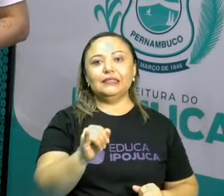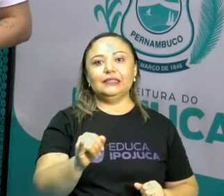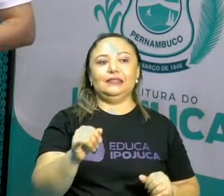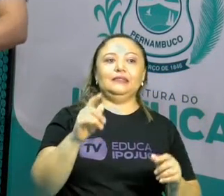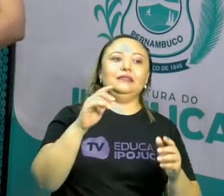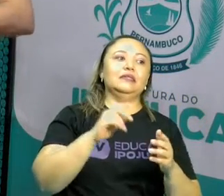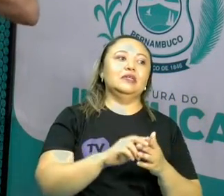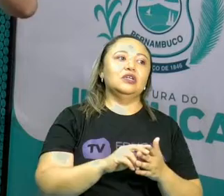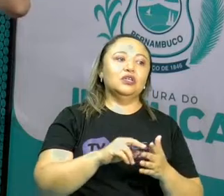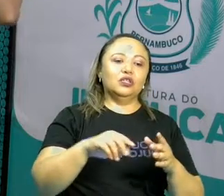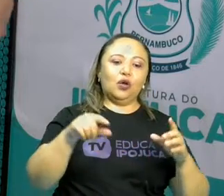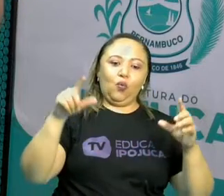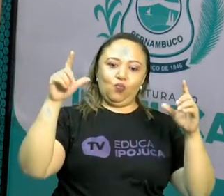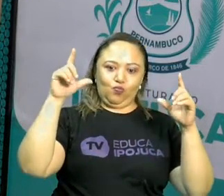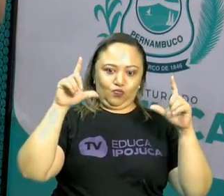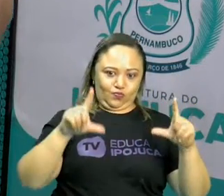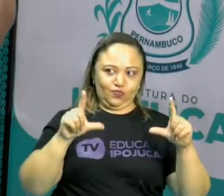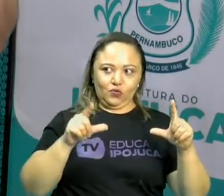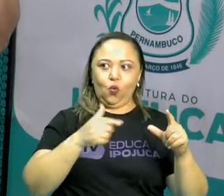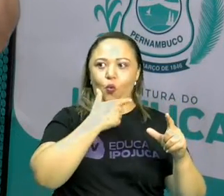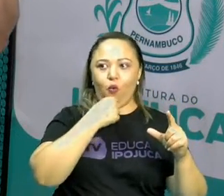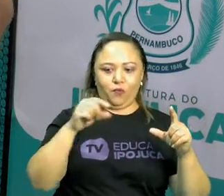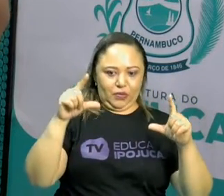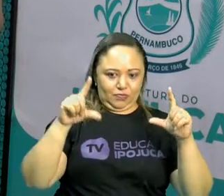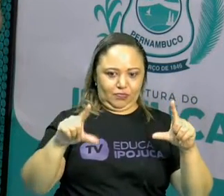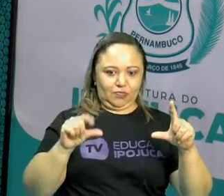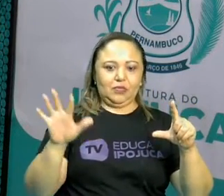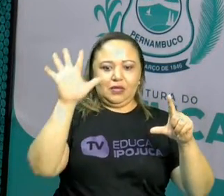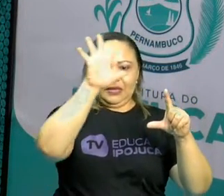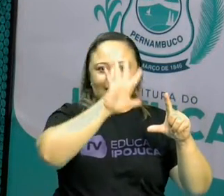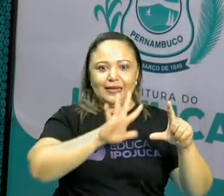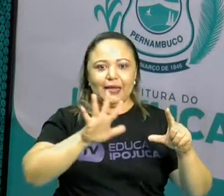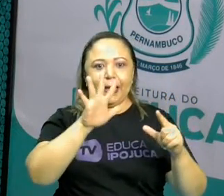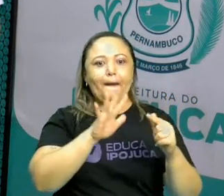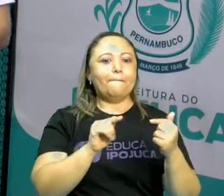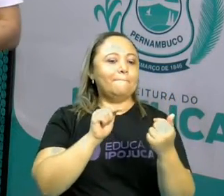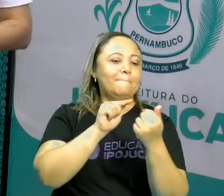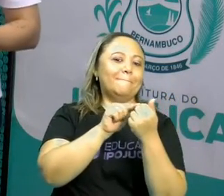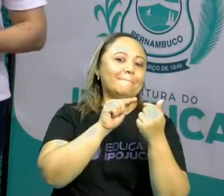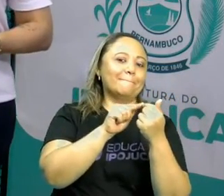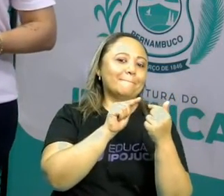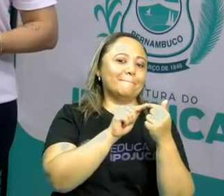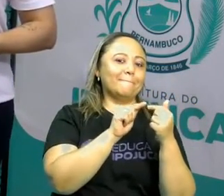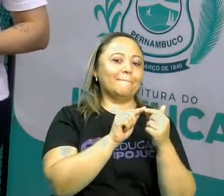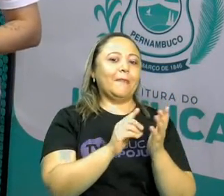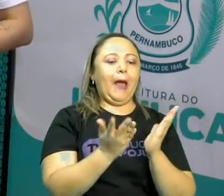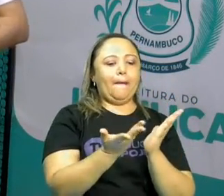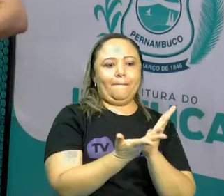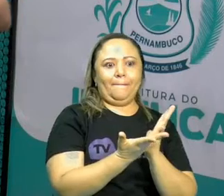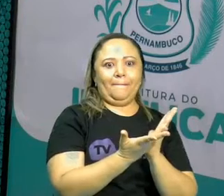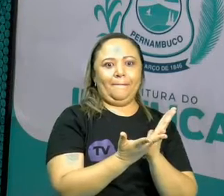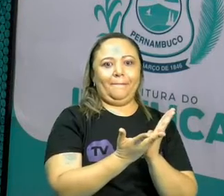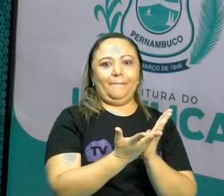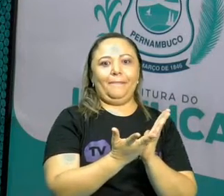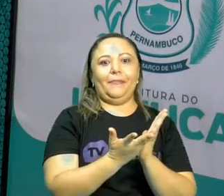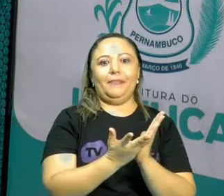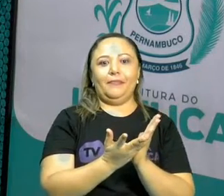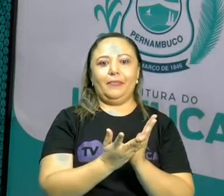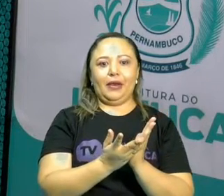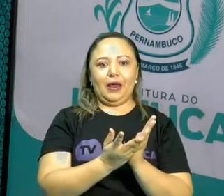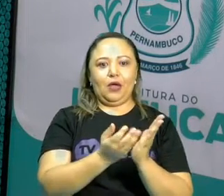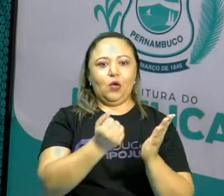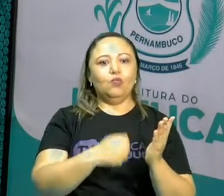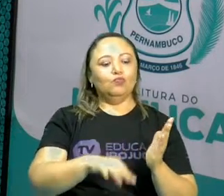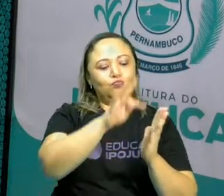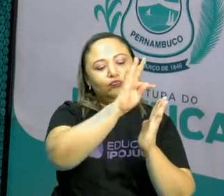chargista recorreu ao texto bíblico para produzir a sua charge. A esse evento, essa relação